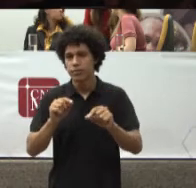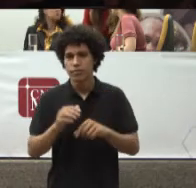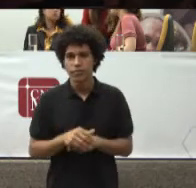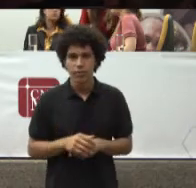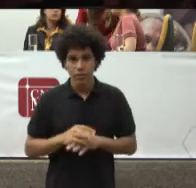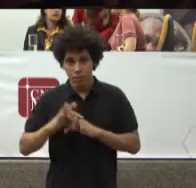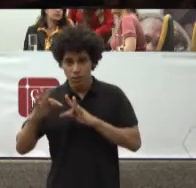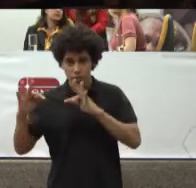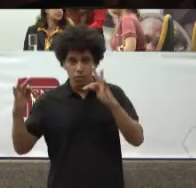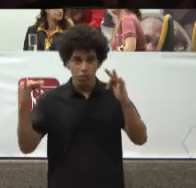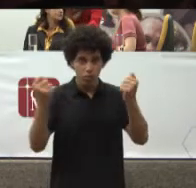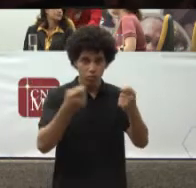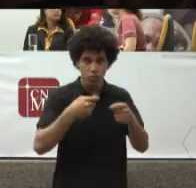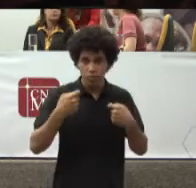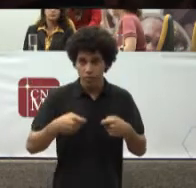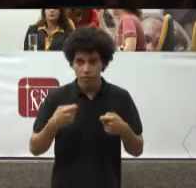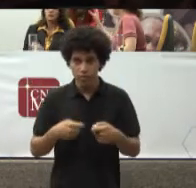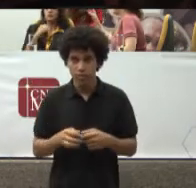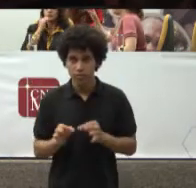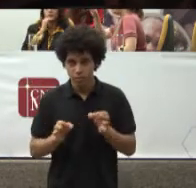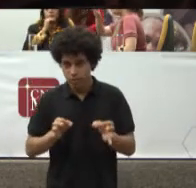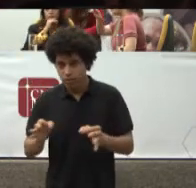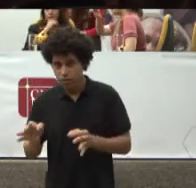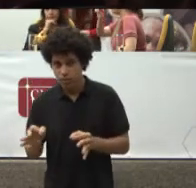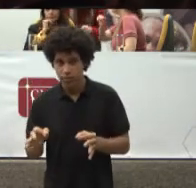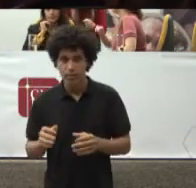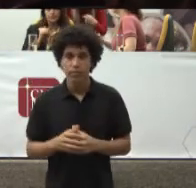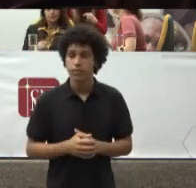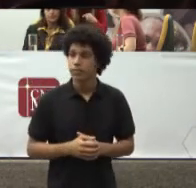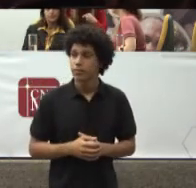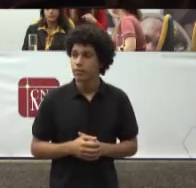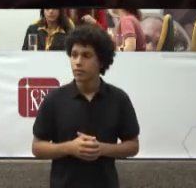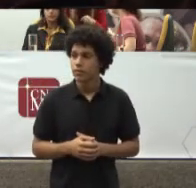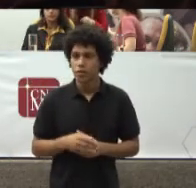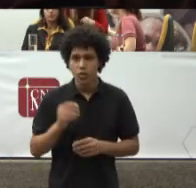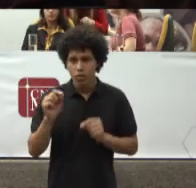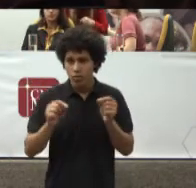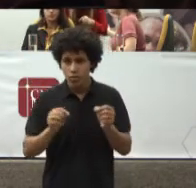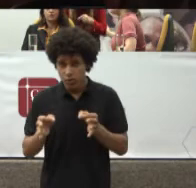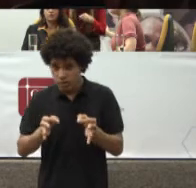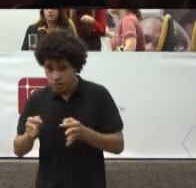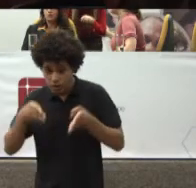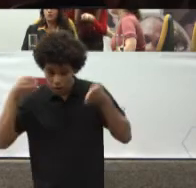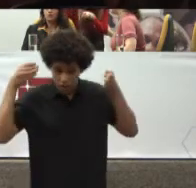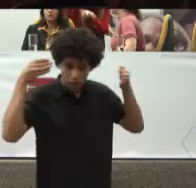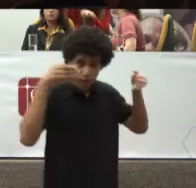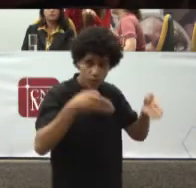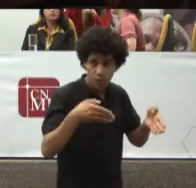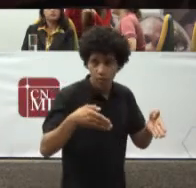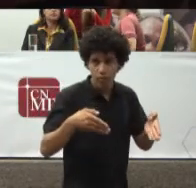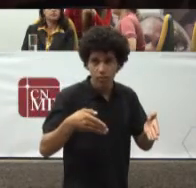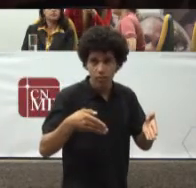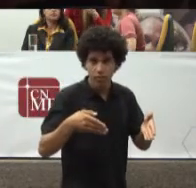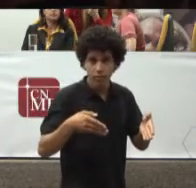temos Tratado É Com um foco Muito